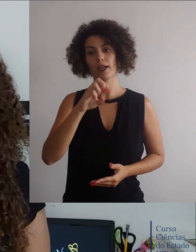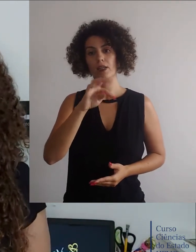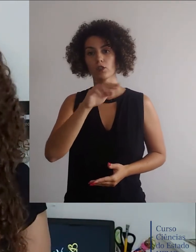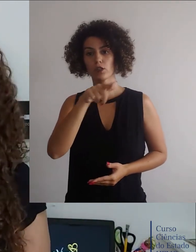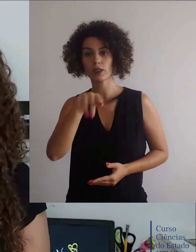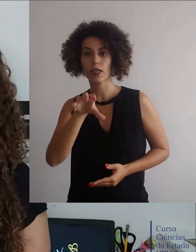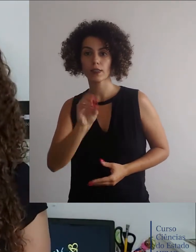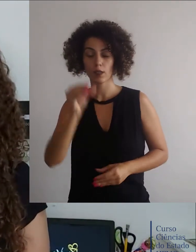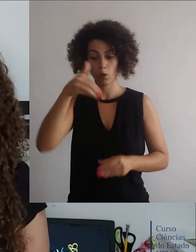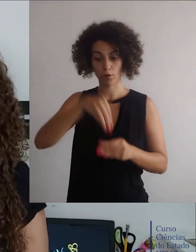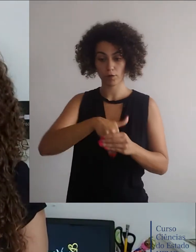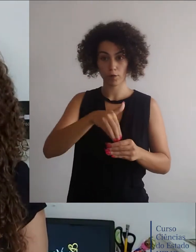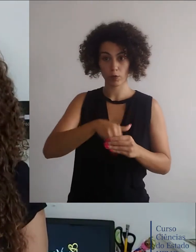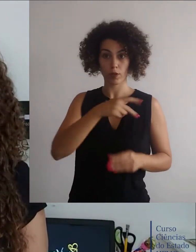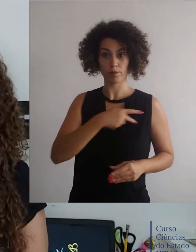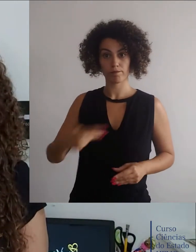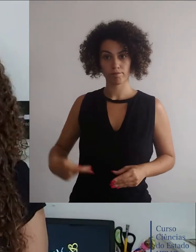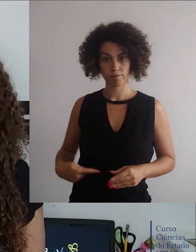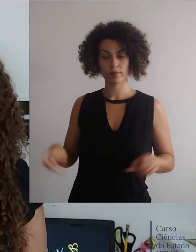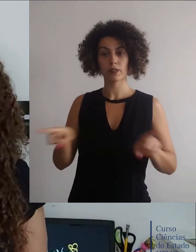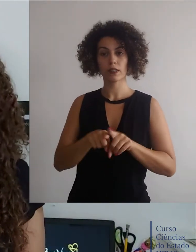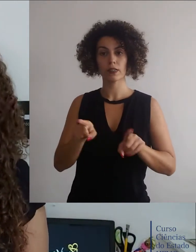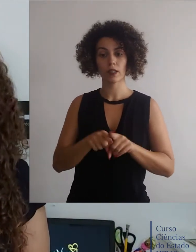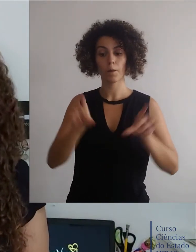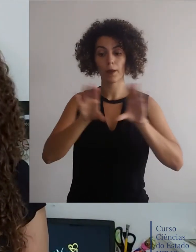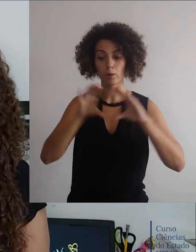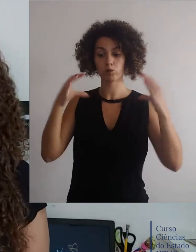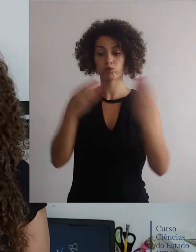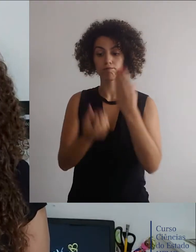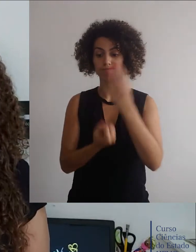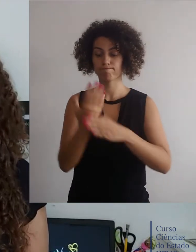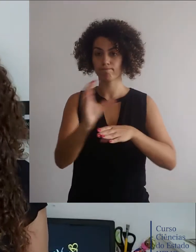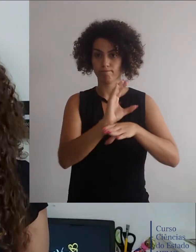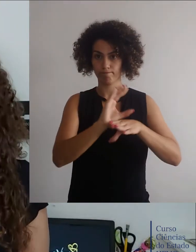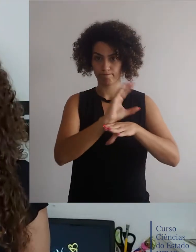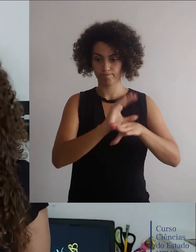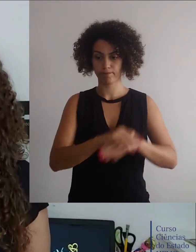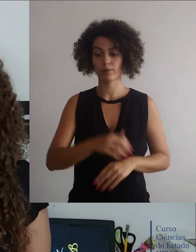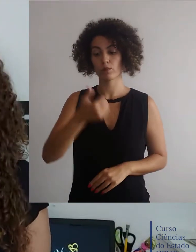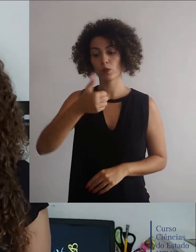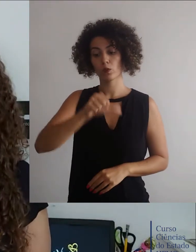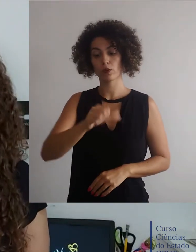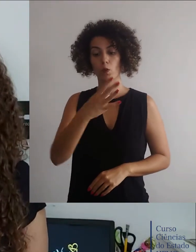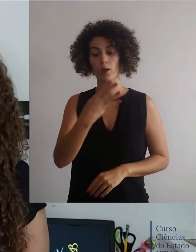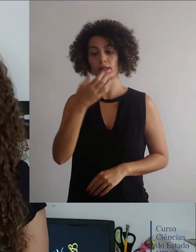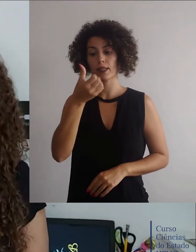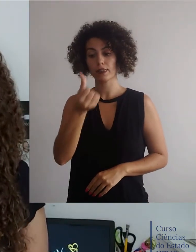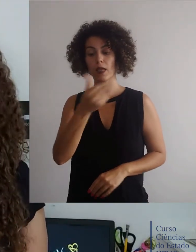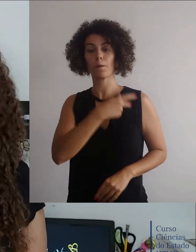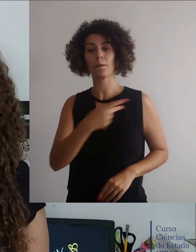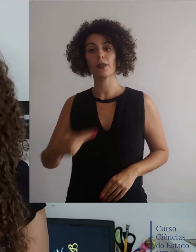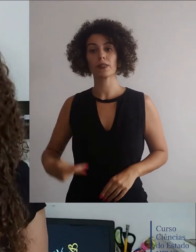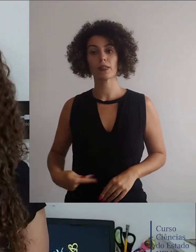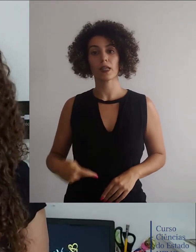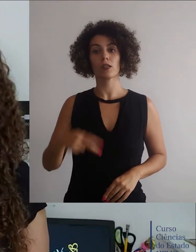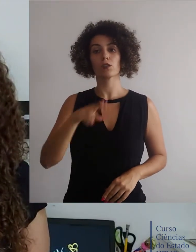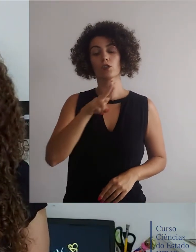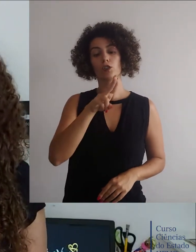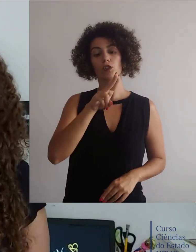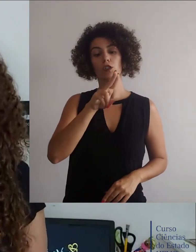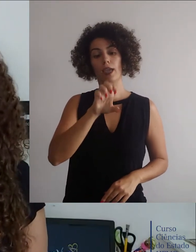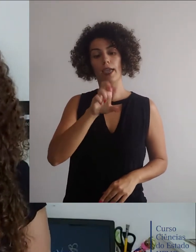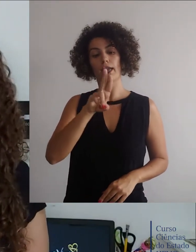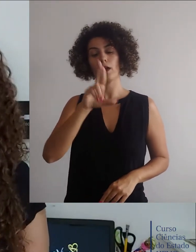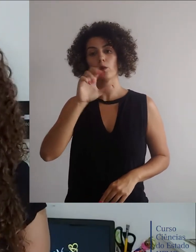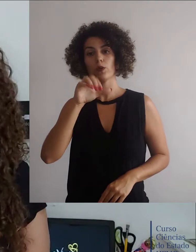presidenciais e para a Assembleia Constituinte. Em 1946, teve início o governo do presidente Eurico Gaspar Dutra,